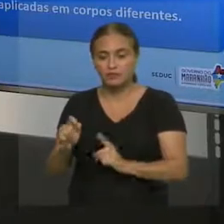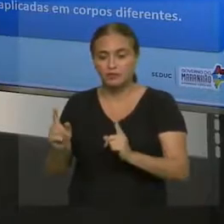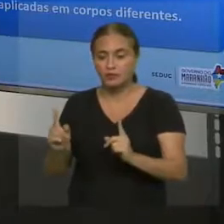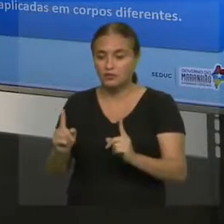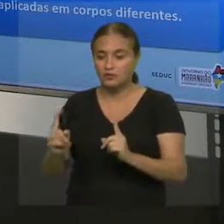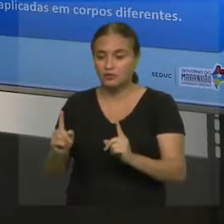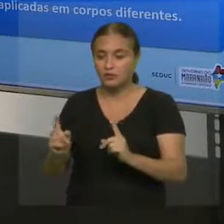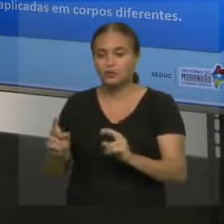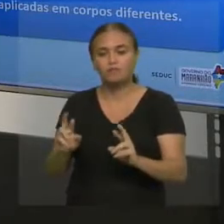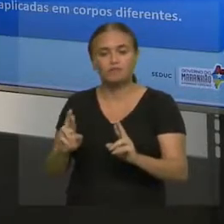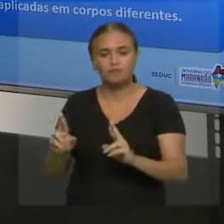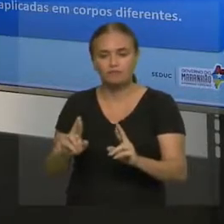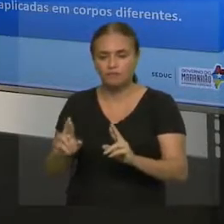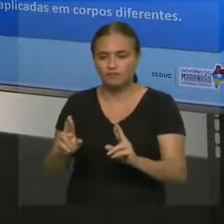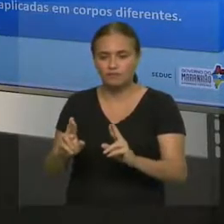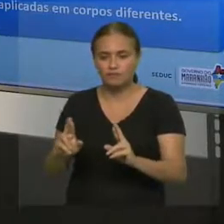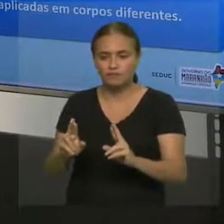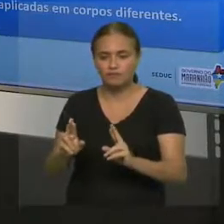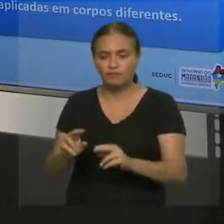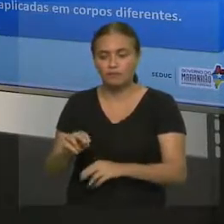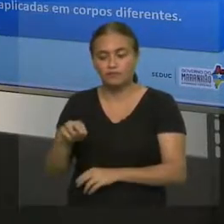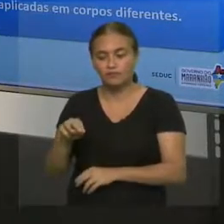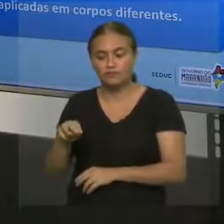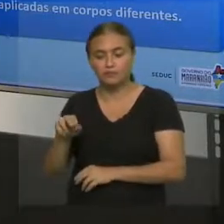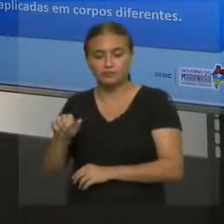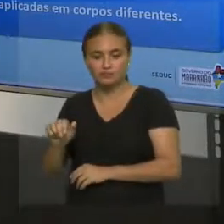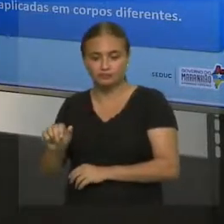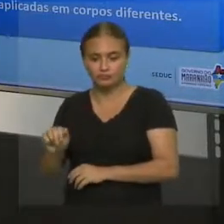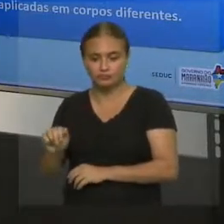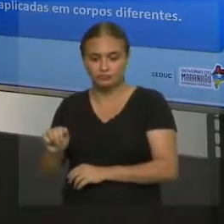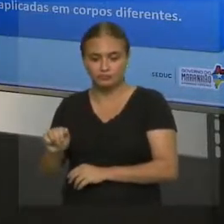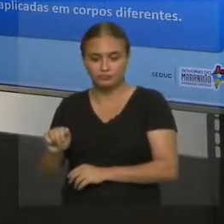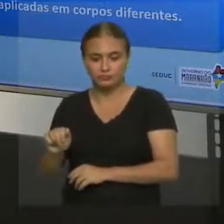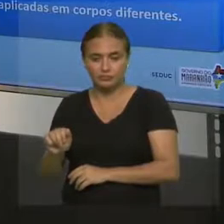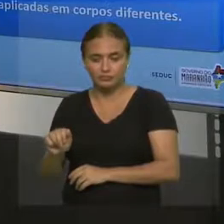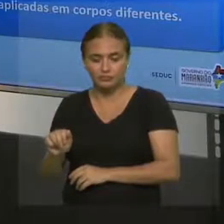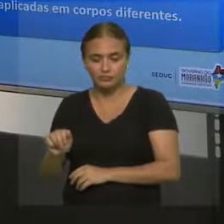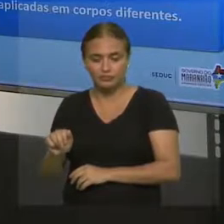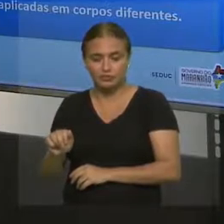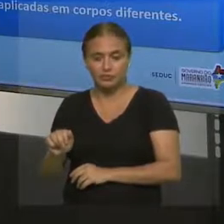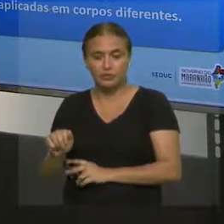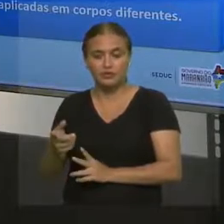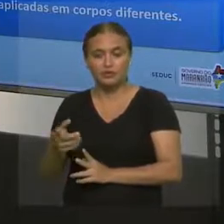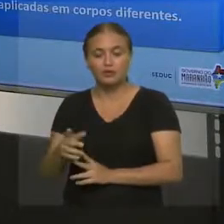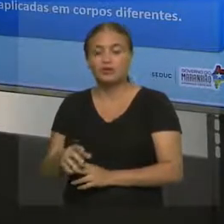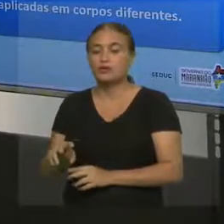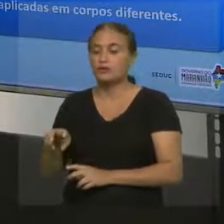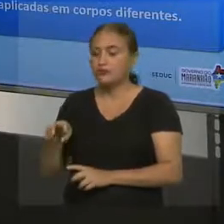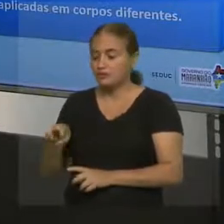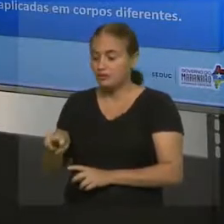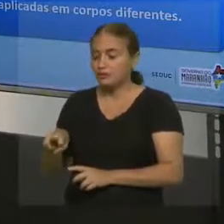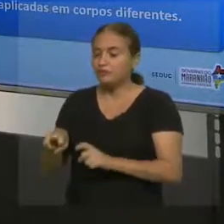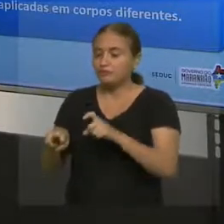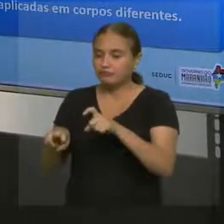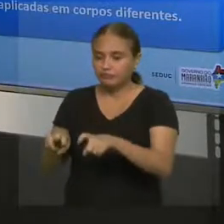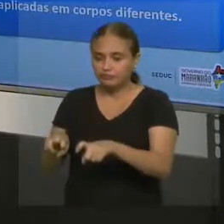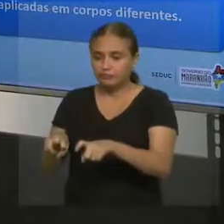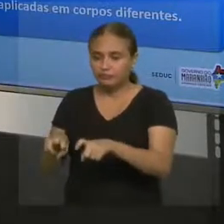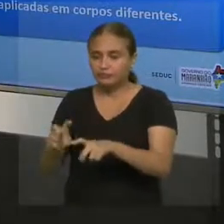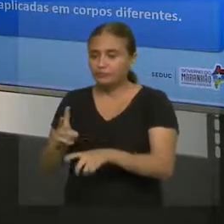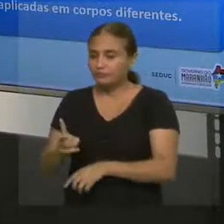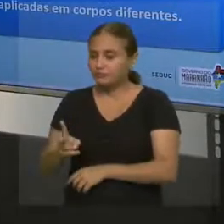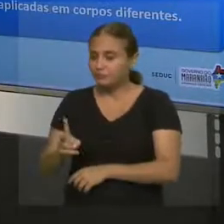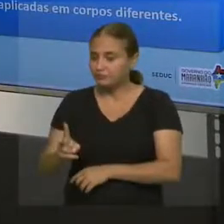os dois, relaciona apenas o M e A. O M e A eles são inversamente proporcionais quando eu deixo a força constante. Ou seja,